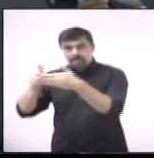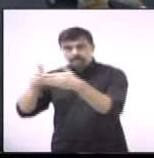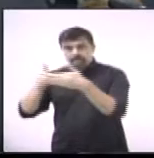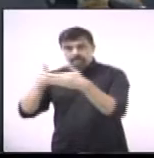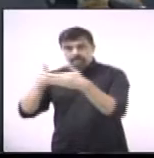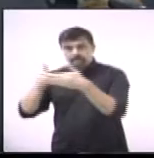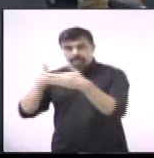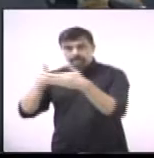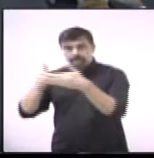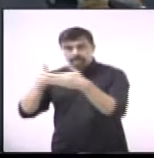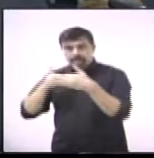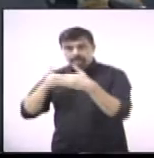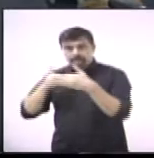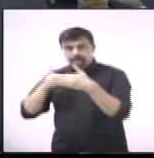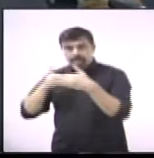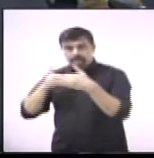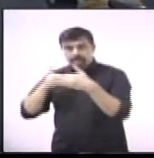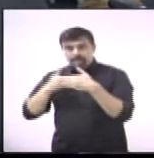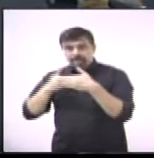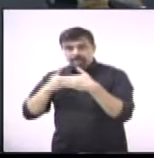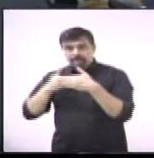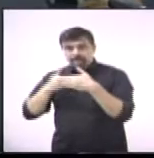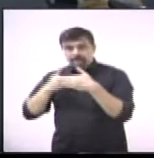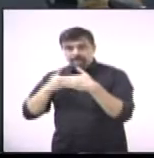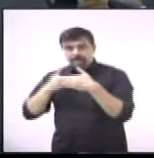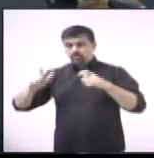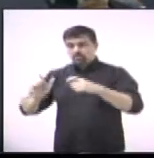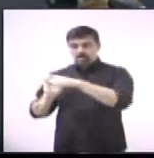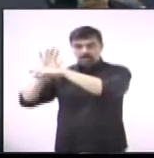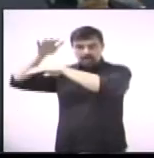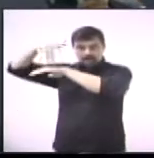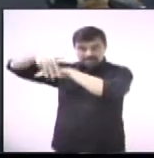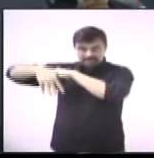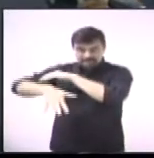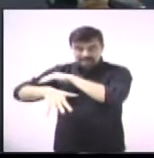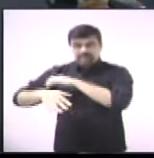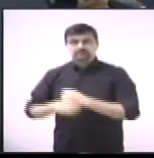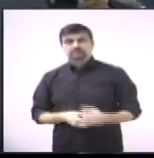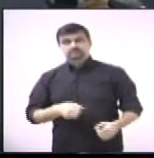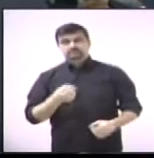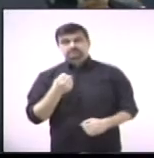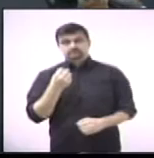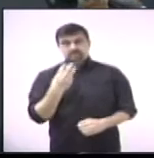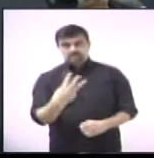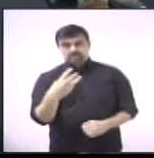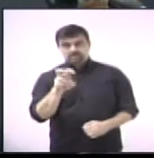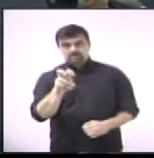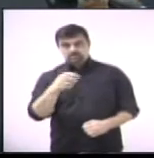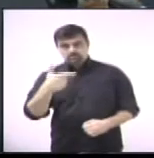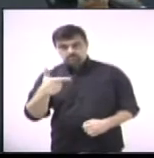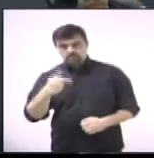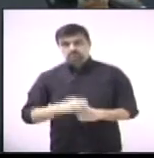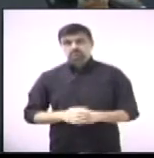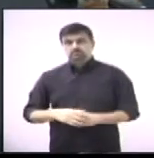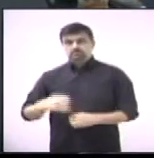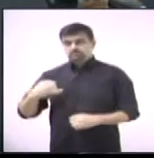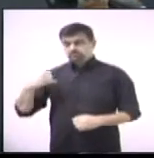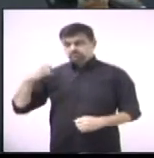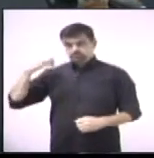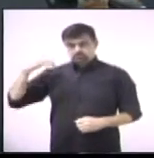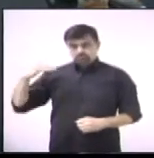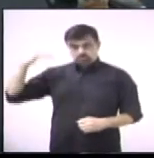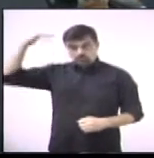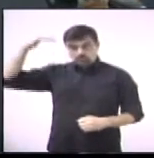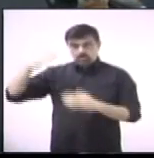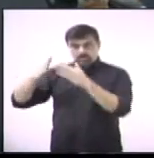velocidade na Avenida Madri, Bairro Cascata. 352 do vereador Dr. Mota propõe ao